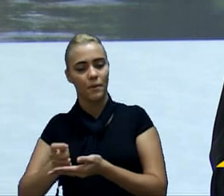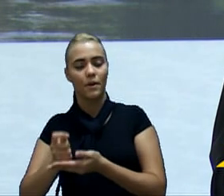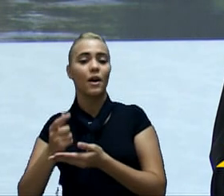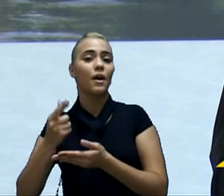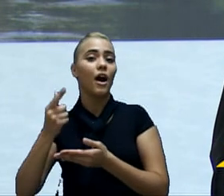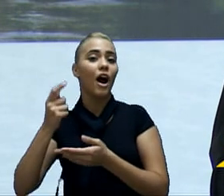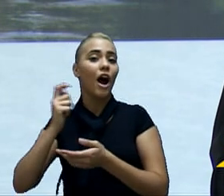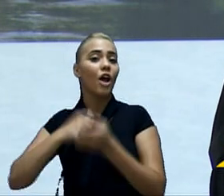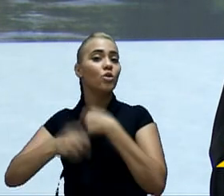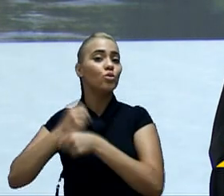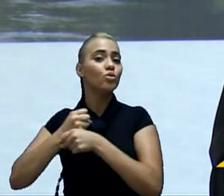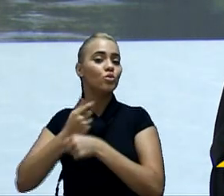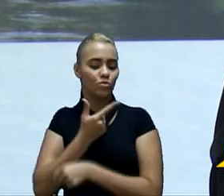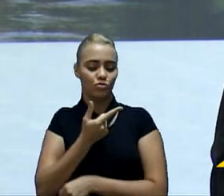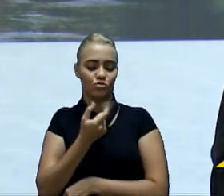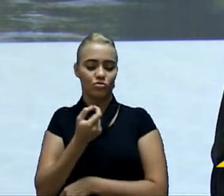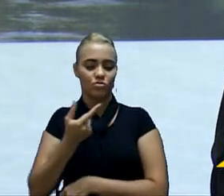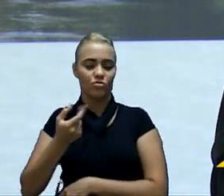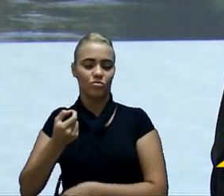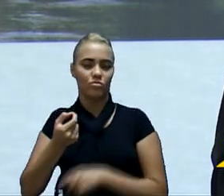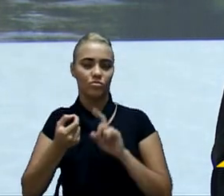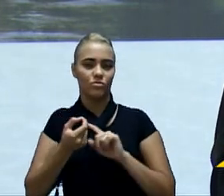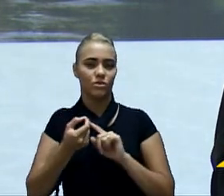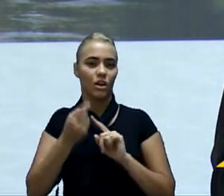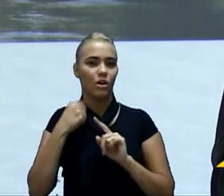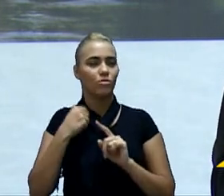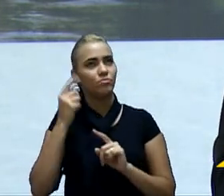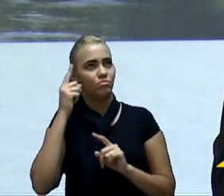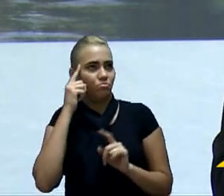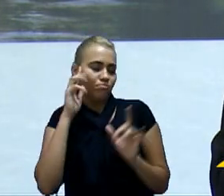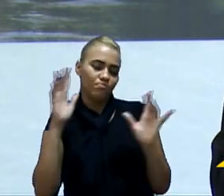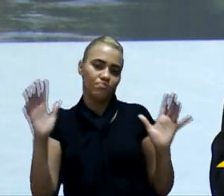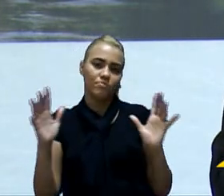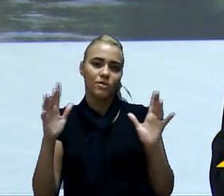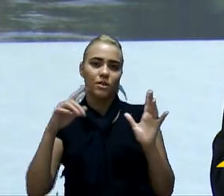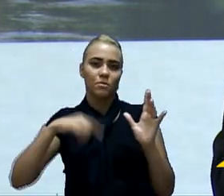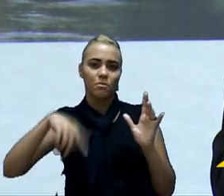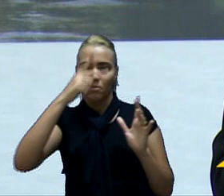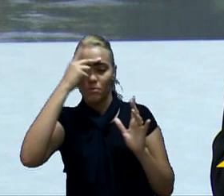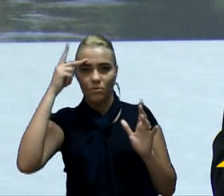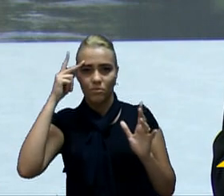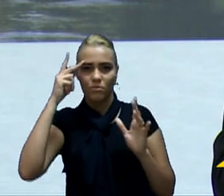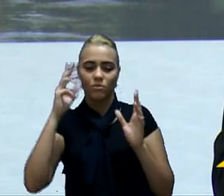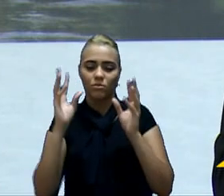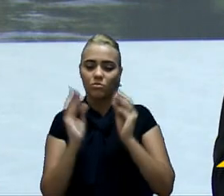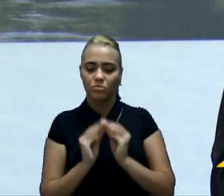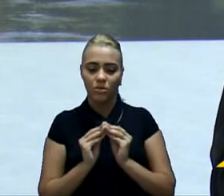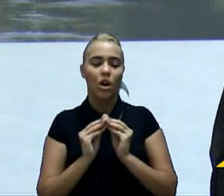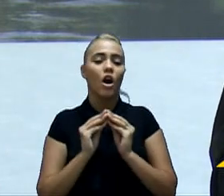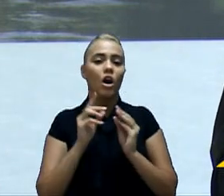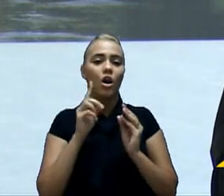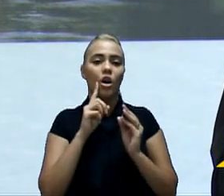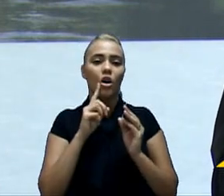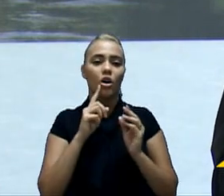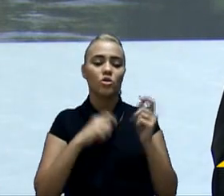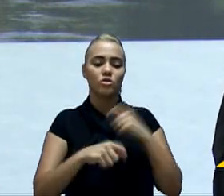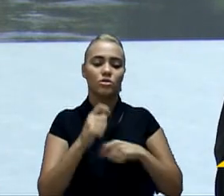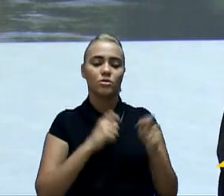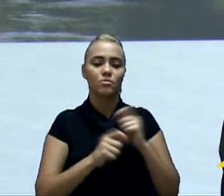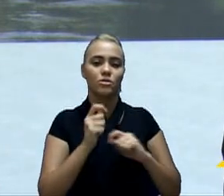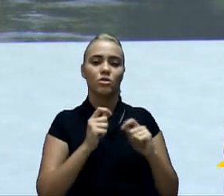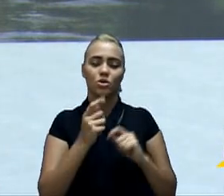2020. Então, eu imagino que as pessoas que construíram o orçamento de 2021 tinha como